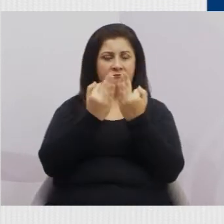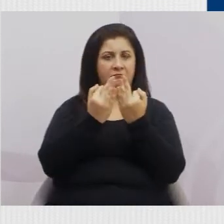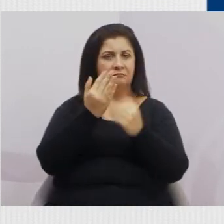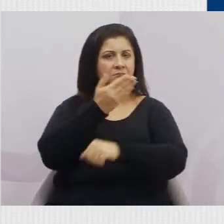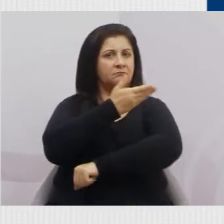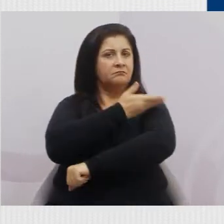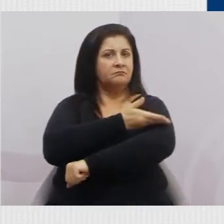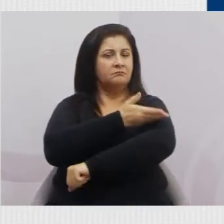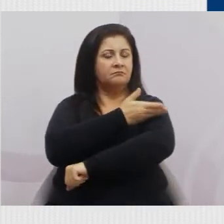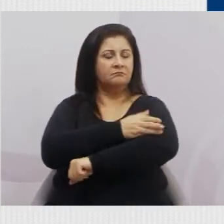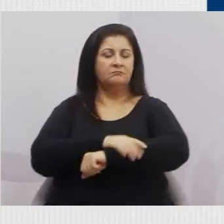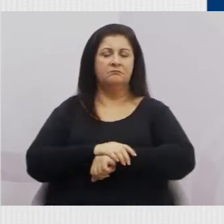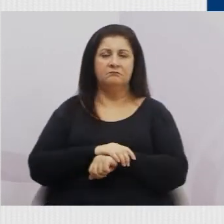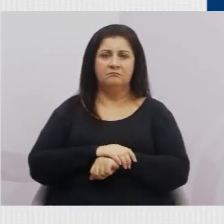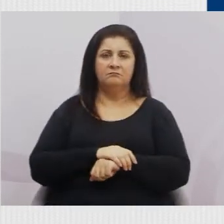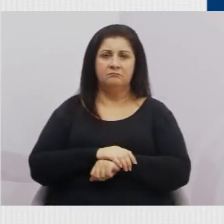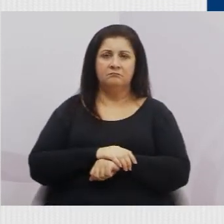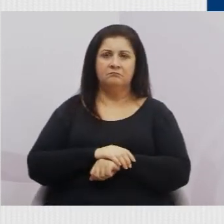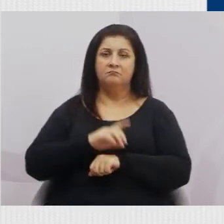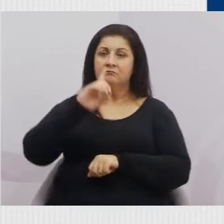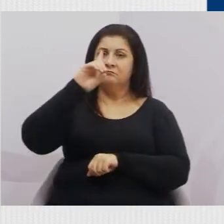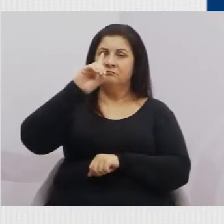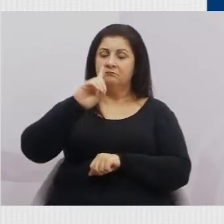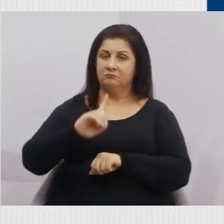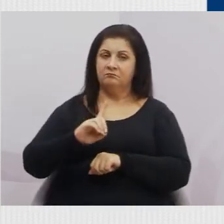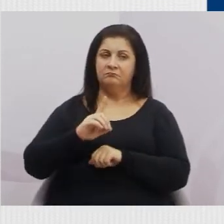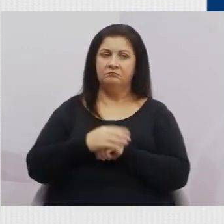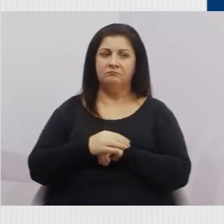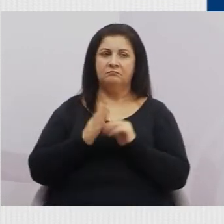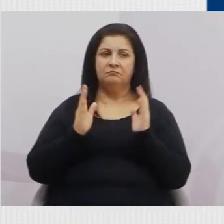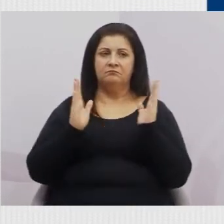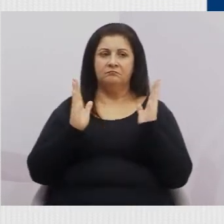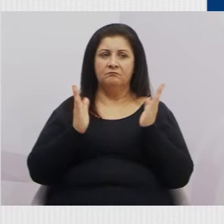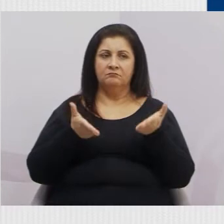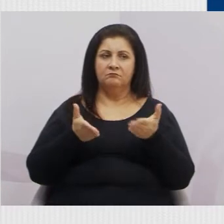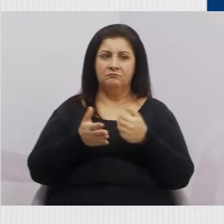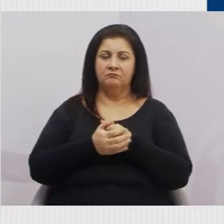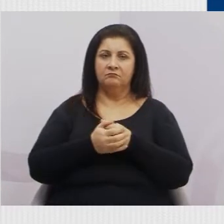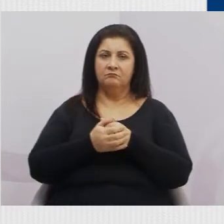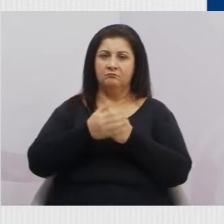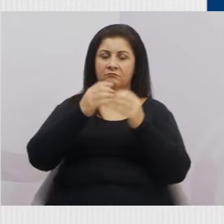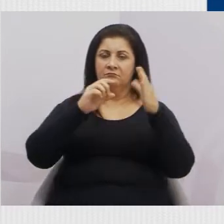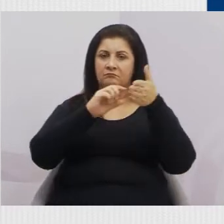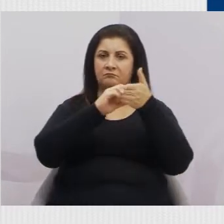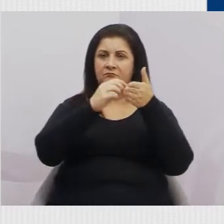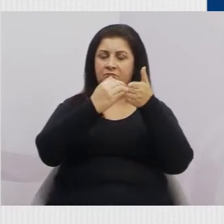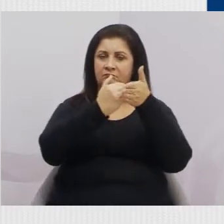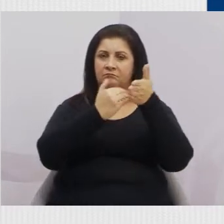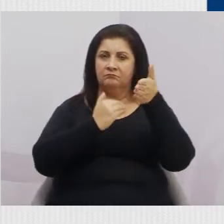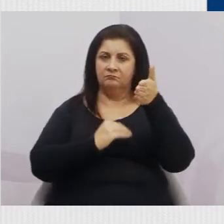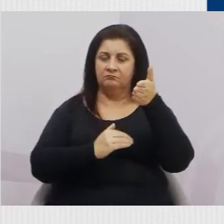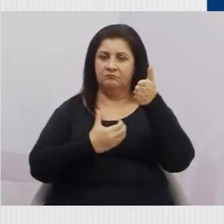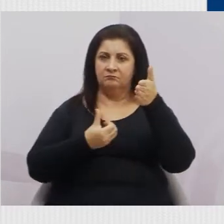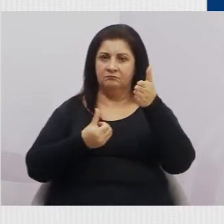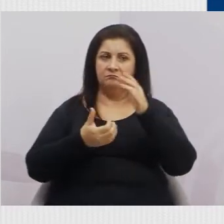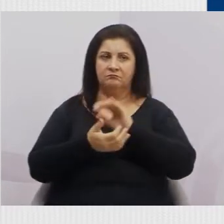Falamos sobre o Estado de Direito e, hoje, o sub-item do item 6,